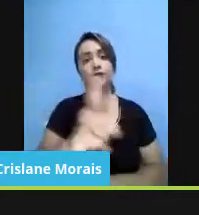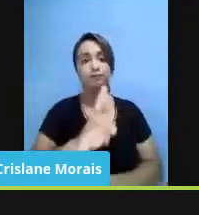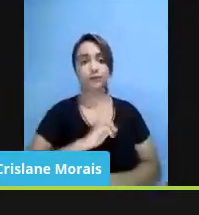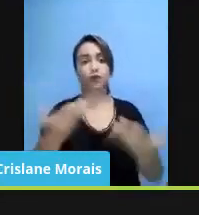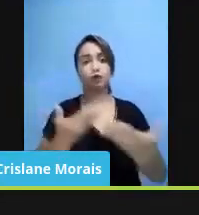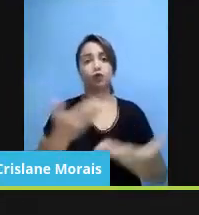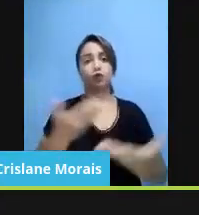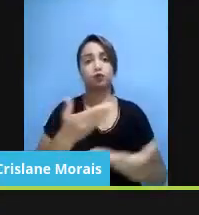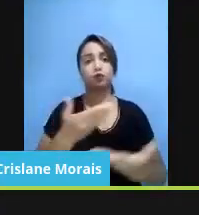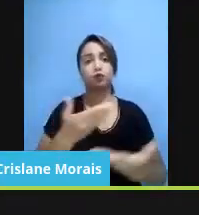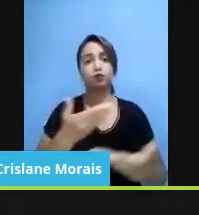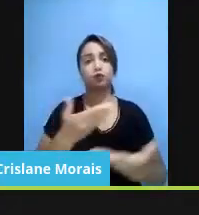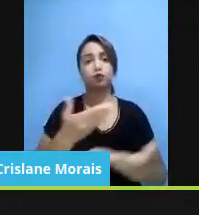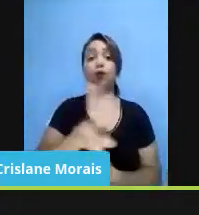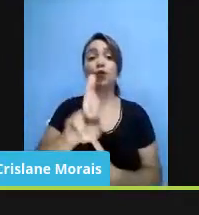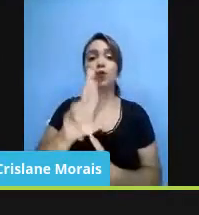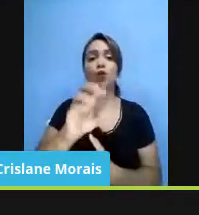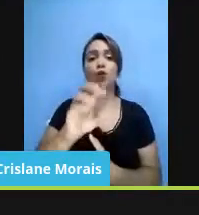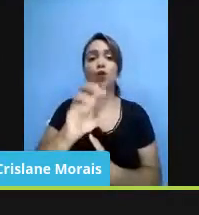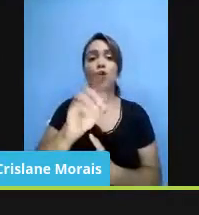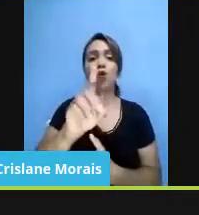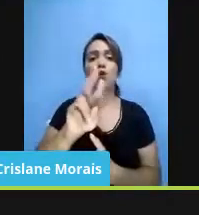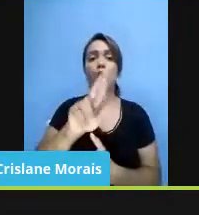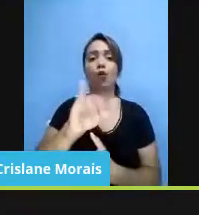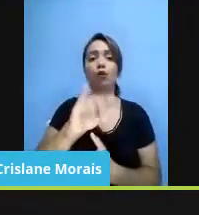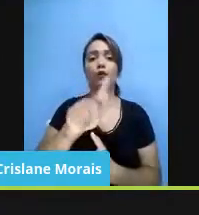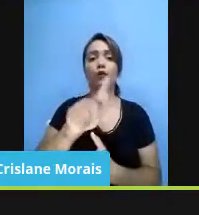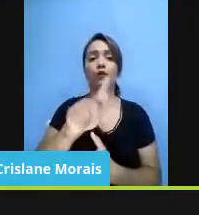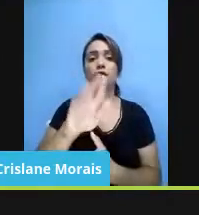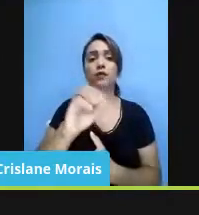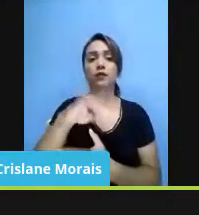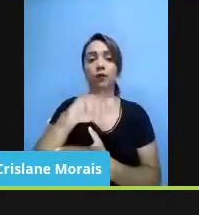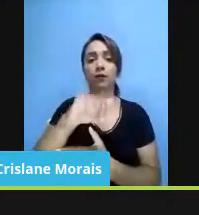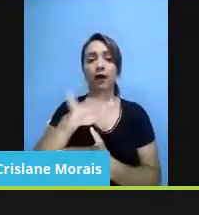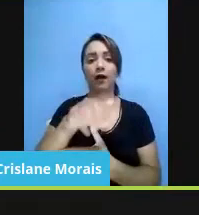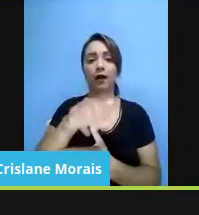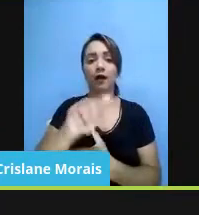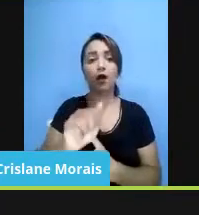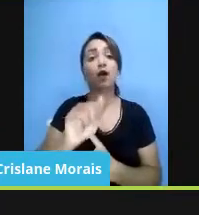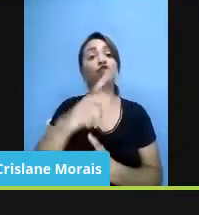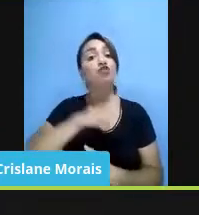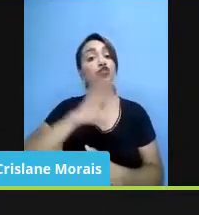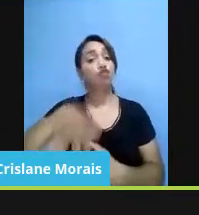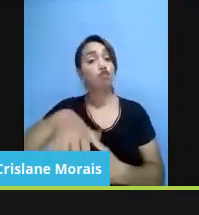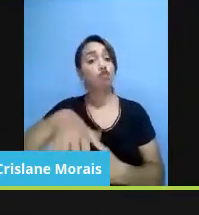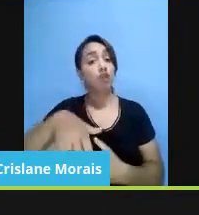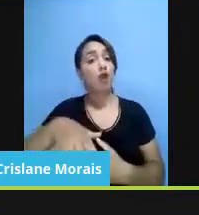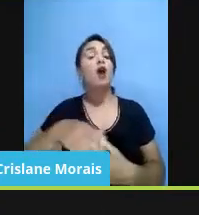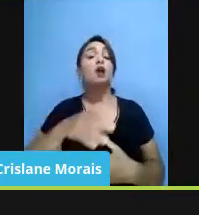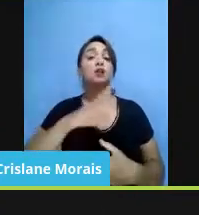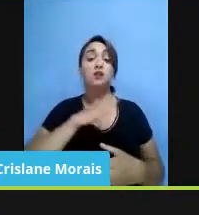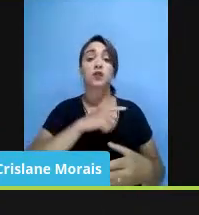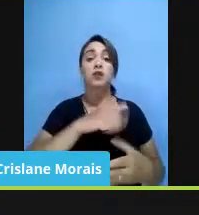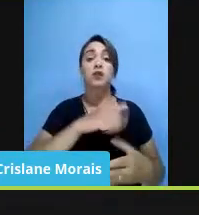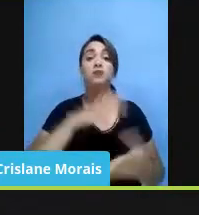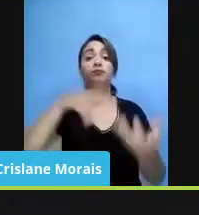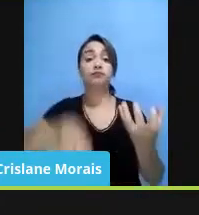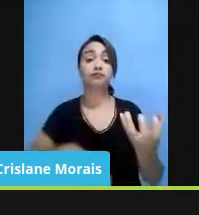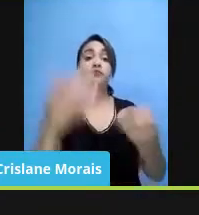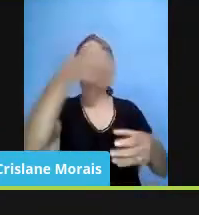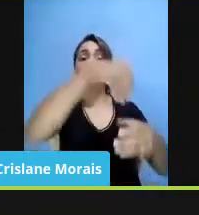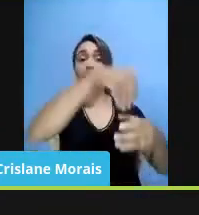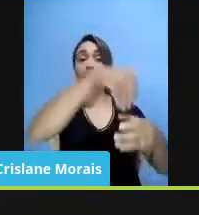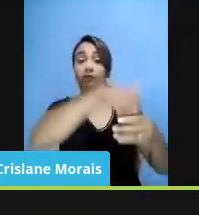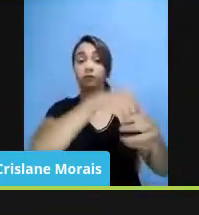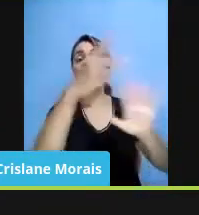Maia colocou na pauta de amanhã da Câmara um outro projeto de lei também para o adiamento do Enem, que é da deputada